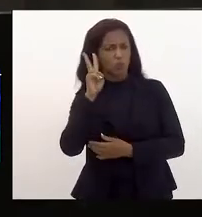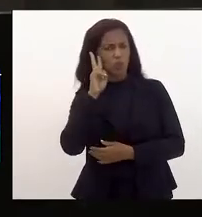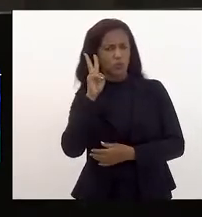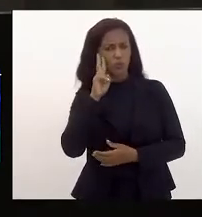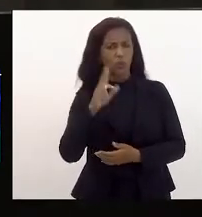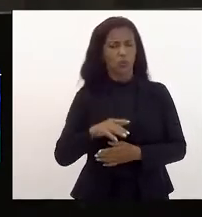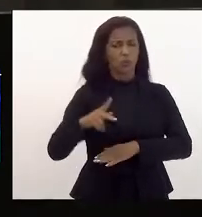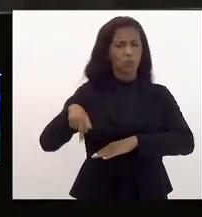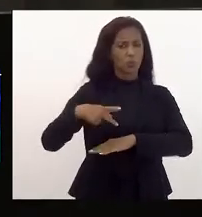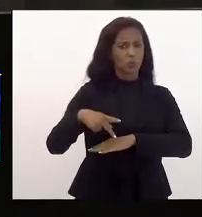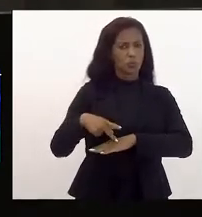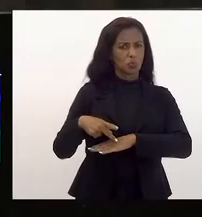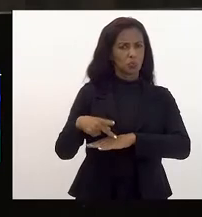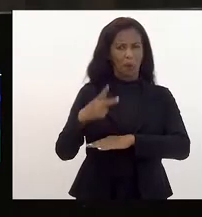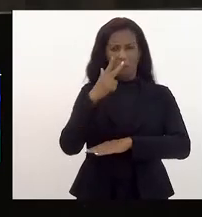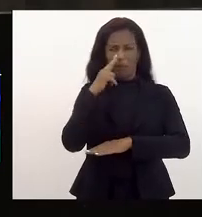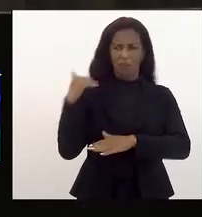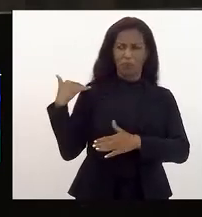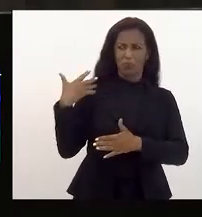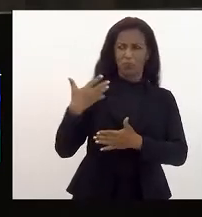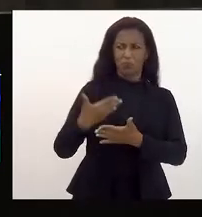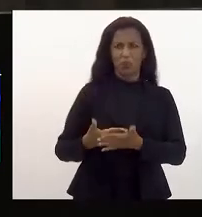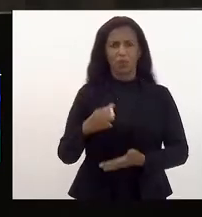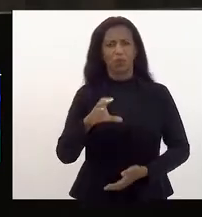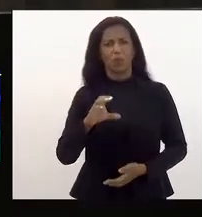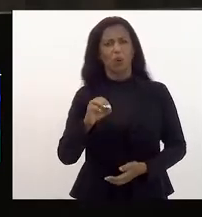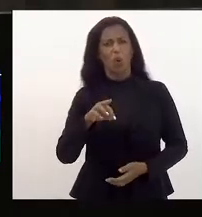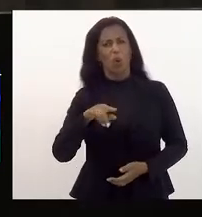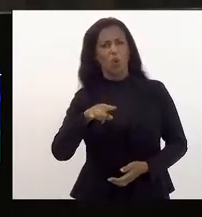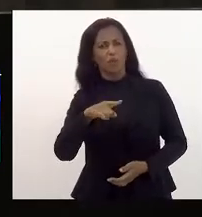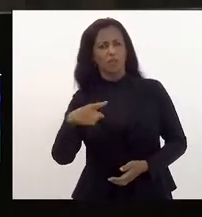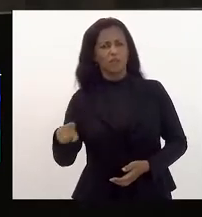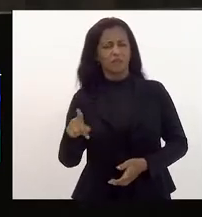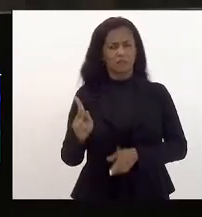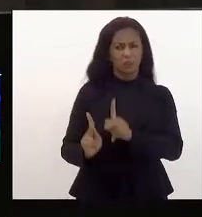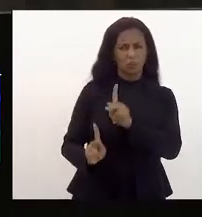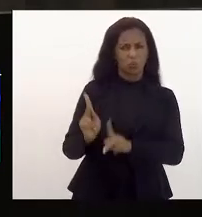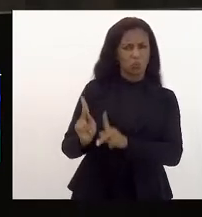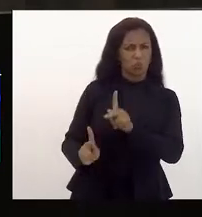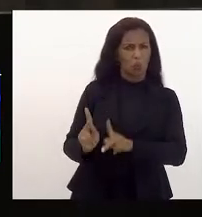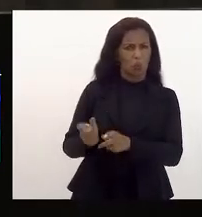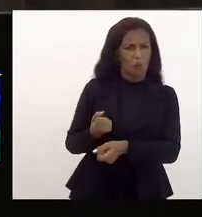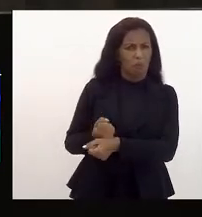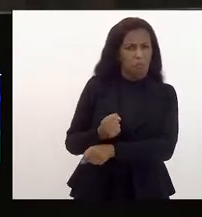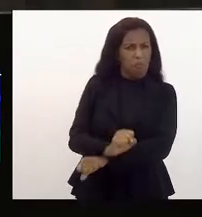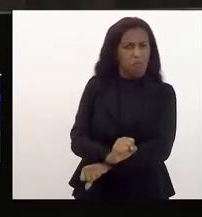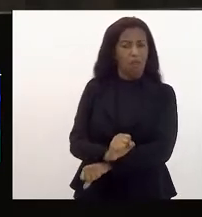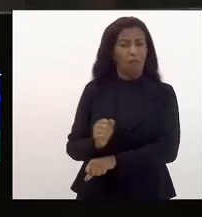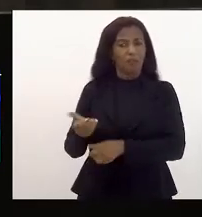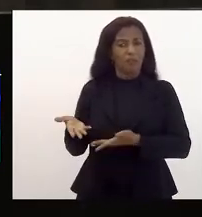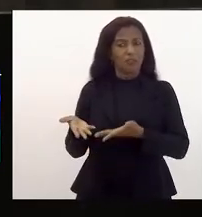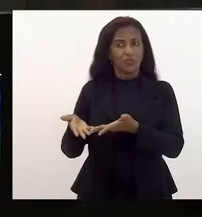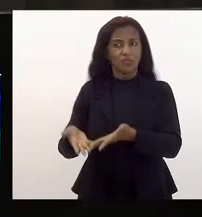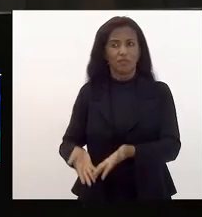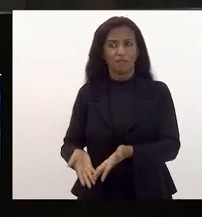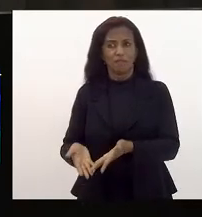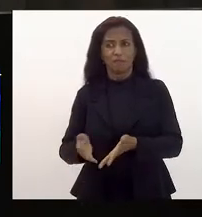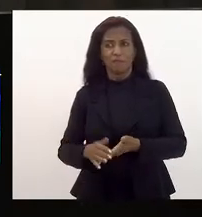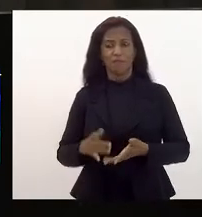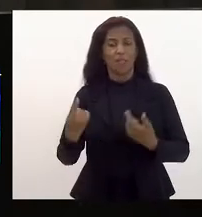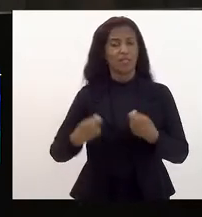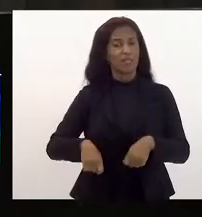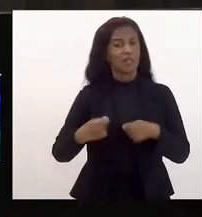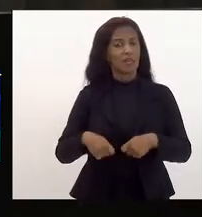de um país herdeiro da colonização e escravização dos povos, é de que é